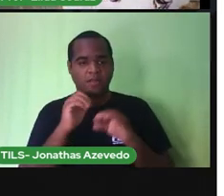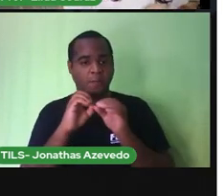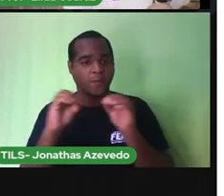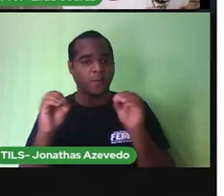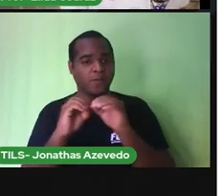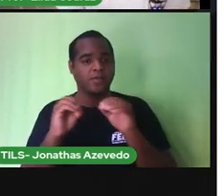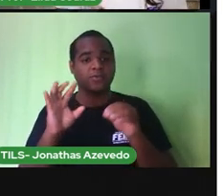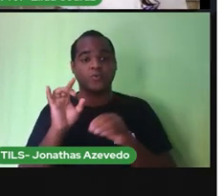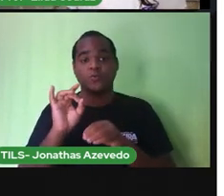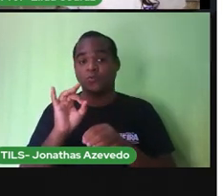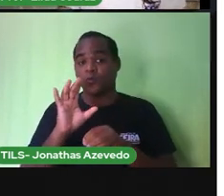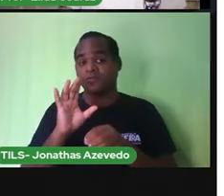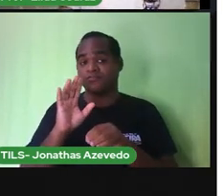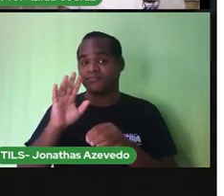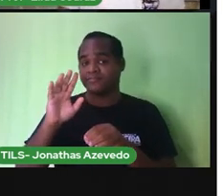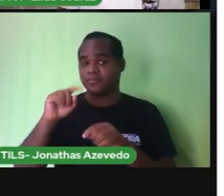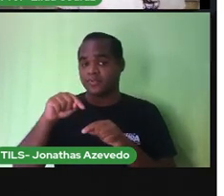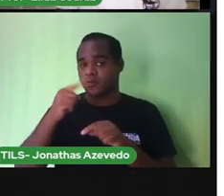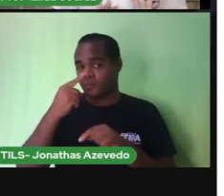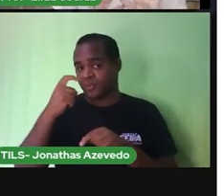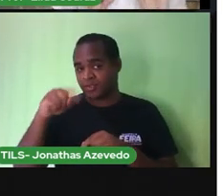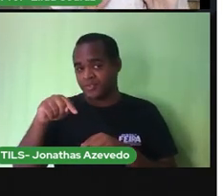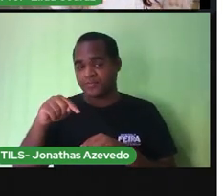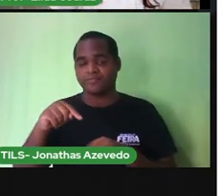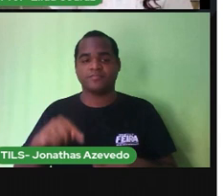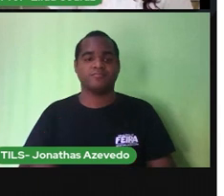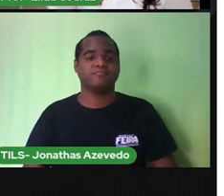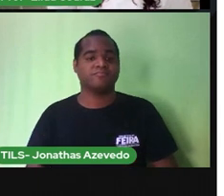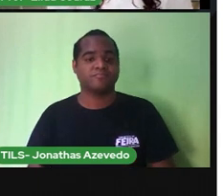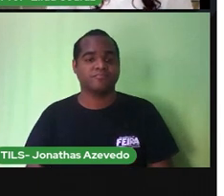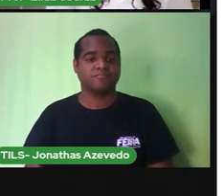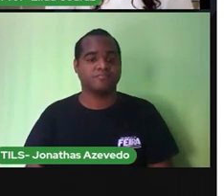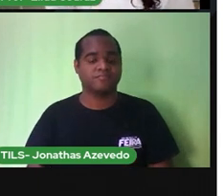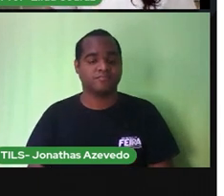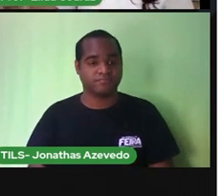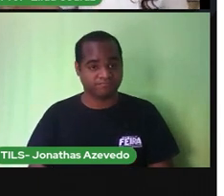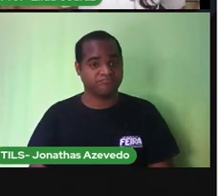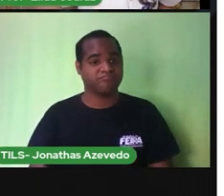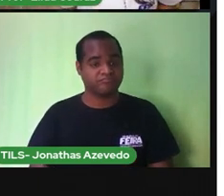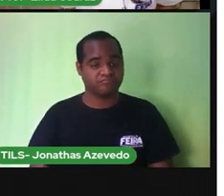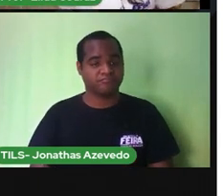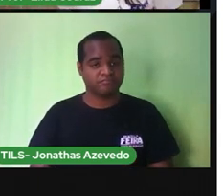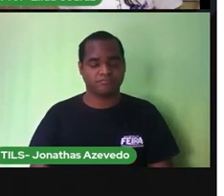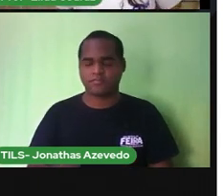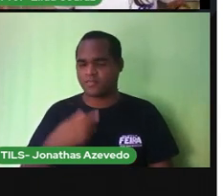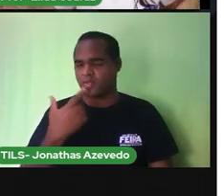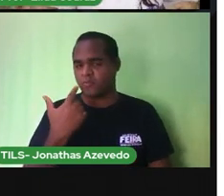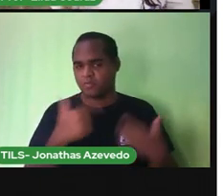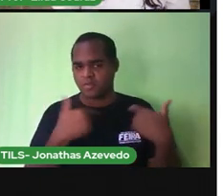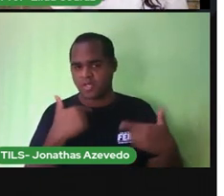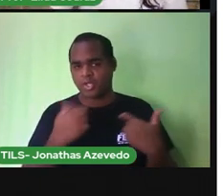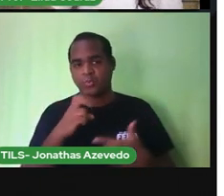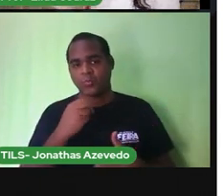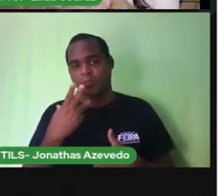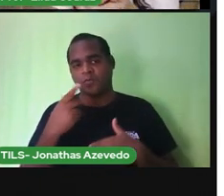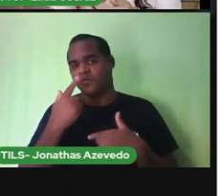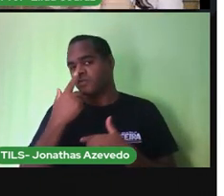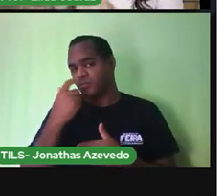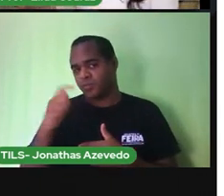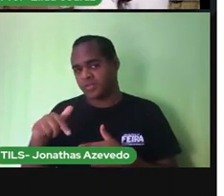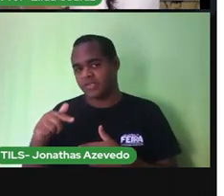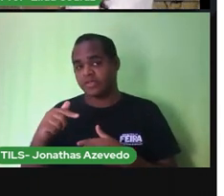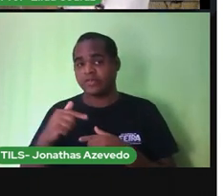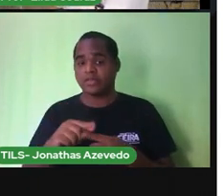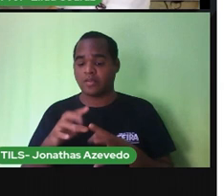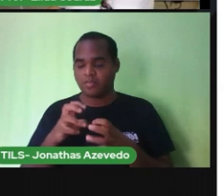eu só jogo lixo na lixeira quando a PRO tá trabalhando sempre tem uma lixeirinha do lado a PRO cortou o papel